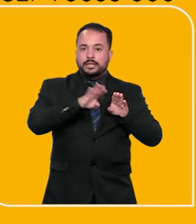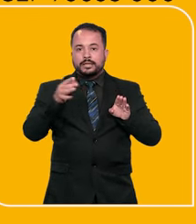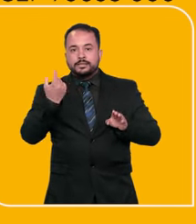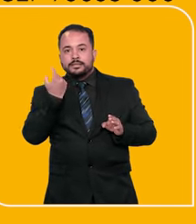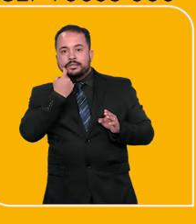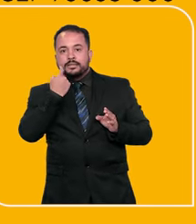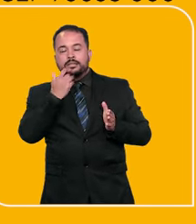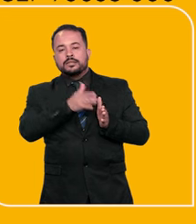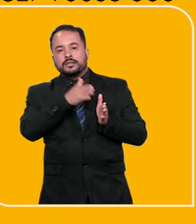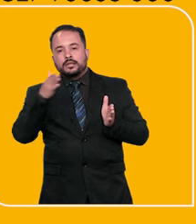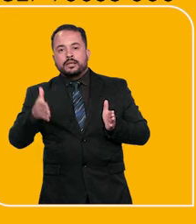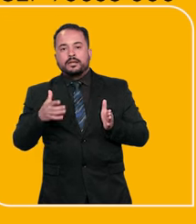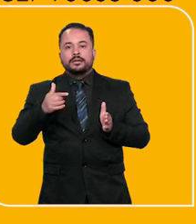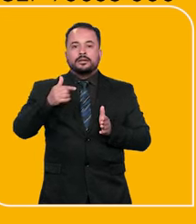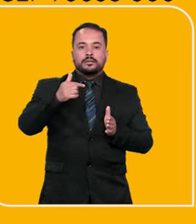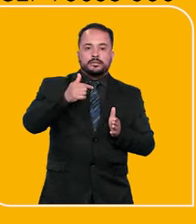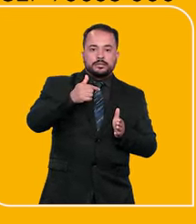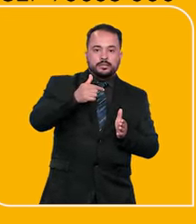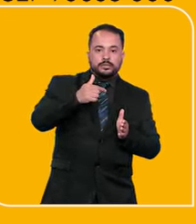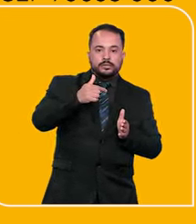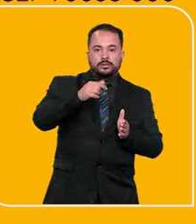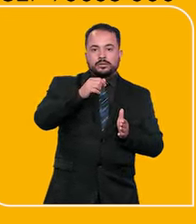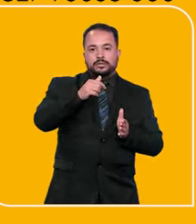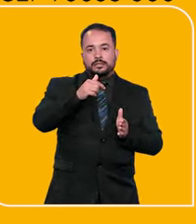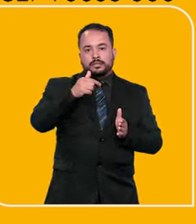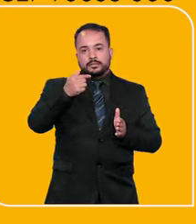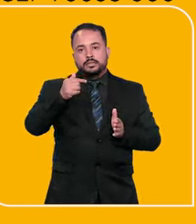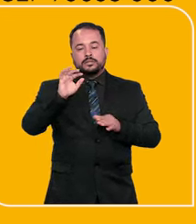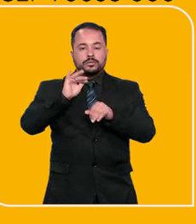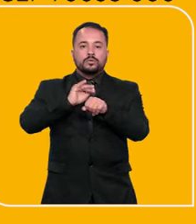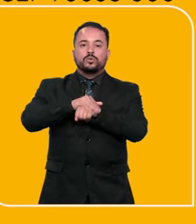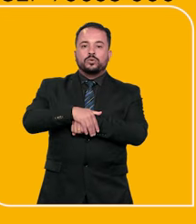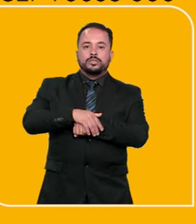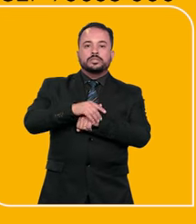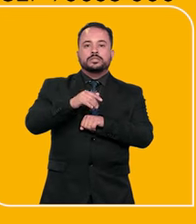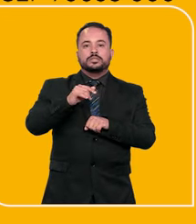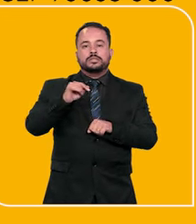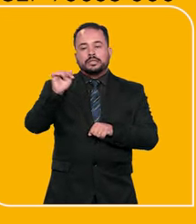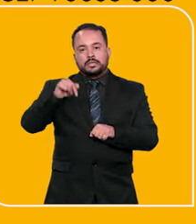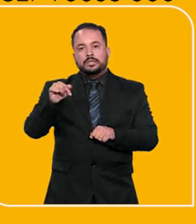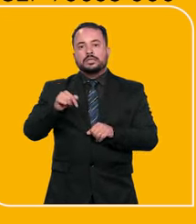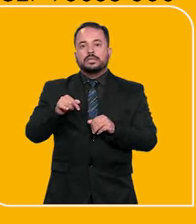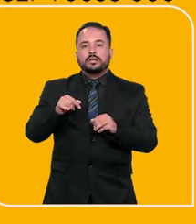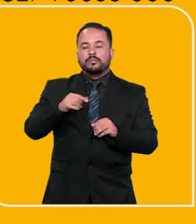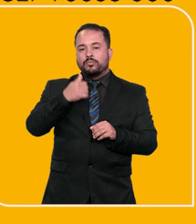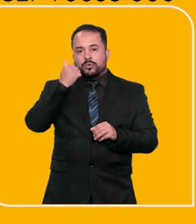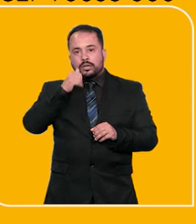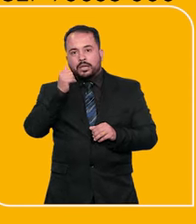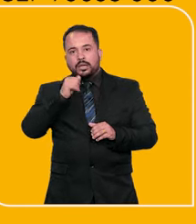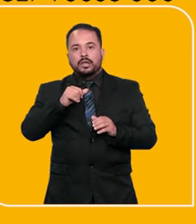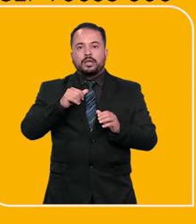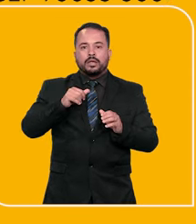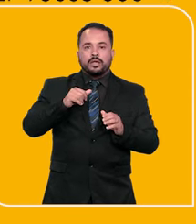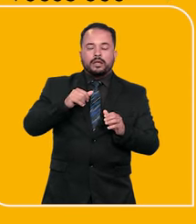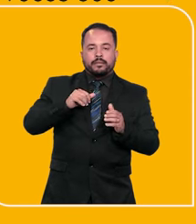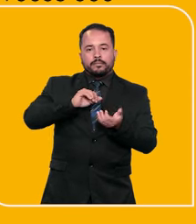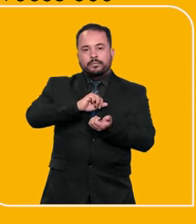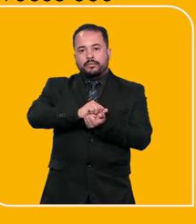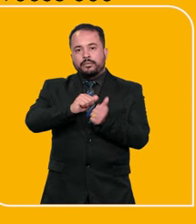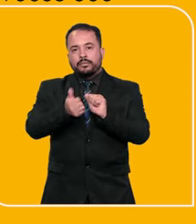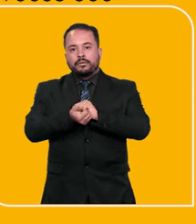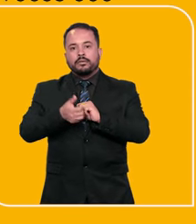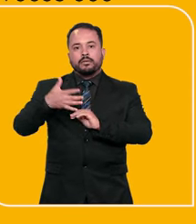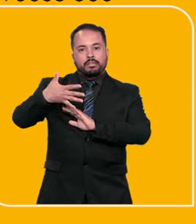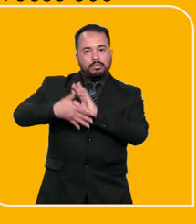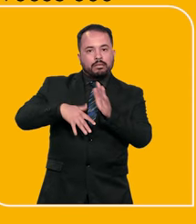a sexta-feira das 11 horas da manhã às 7 horas da noite e para mulheres e pessoas que precisam de atendimento por